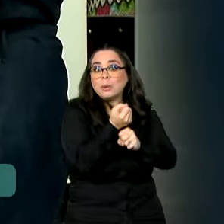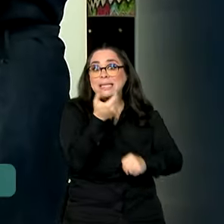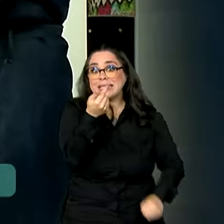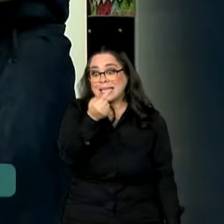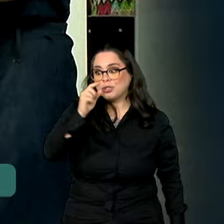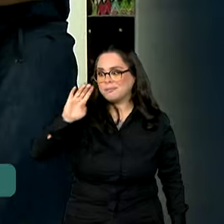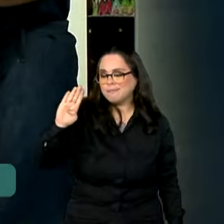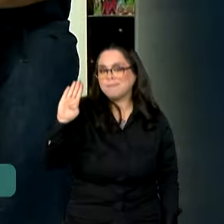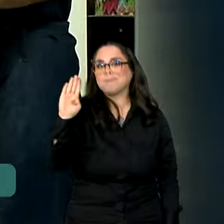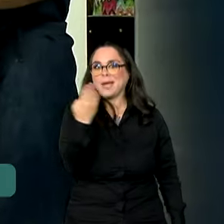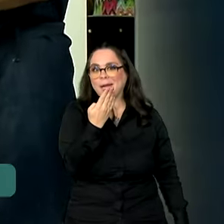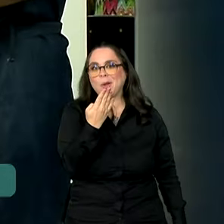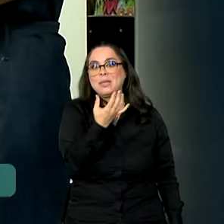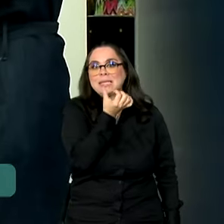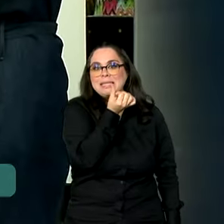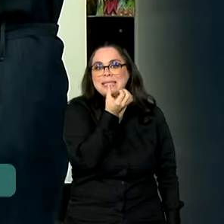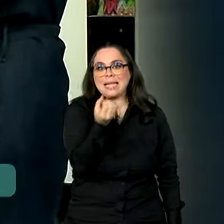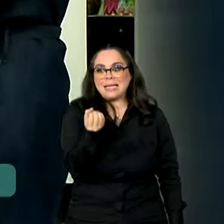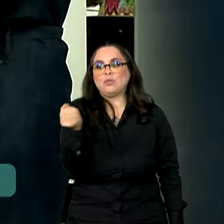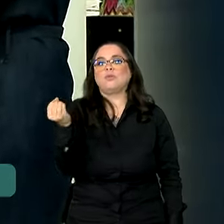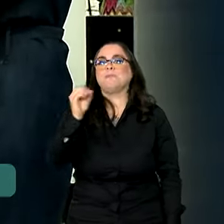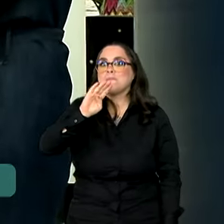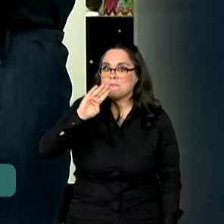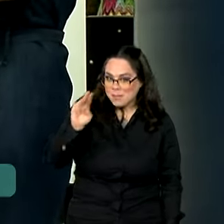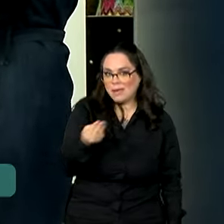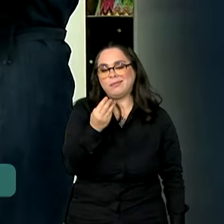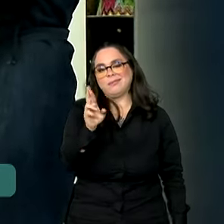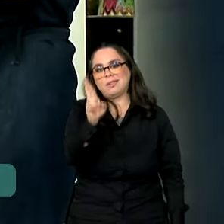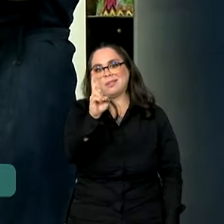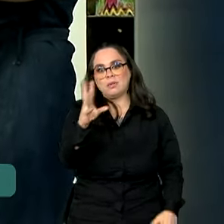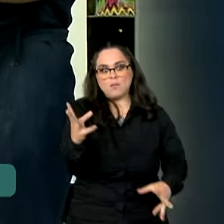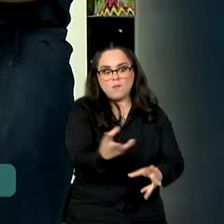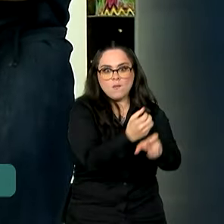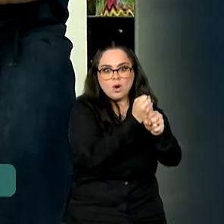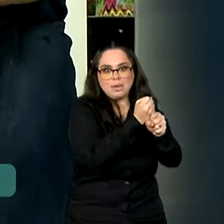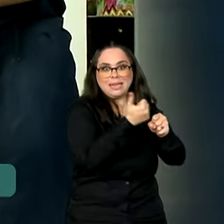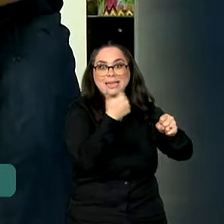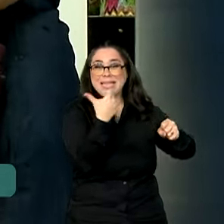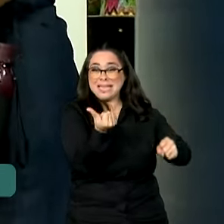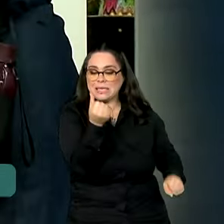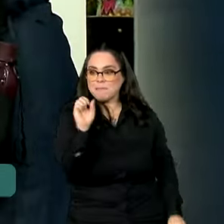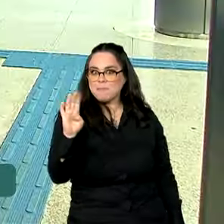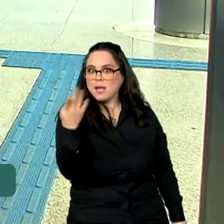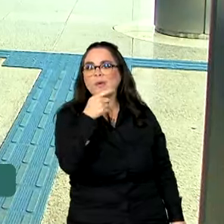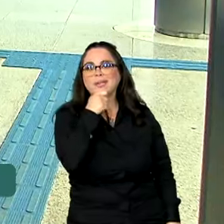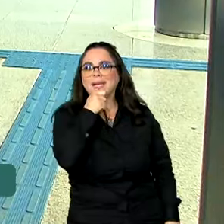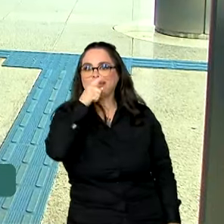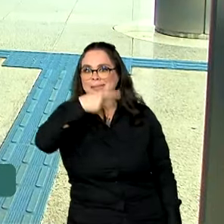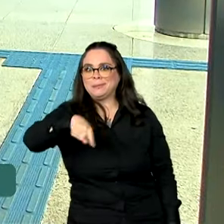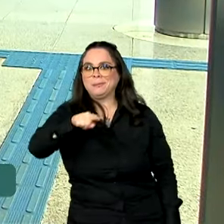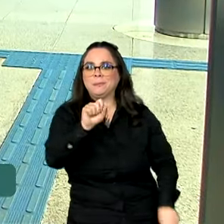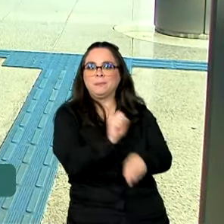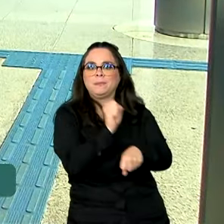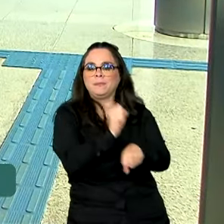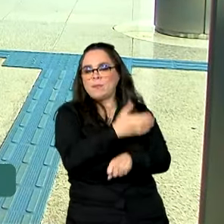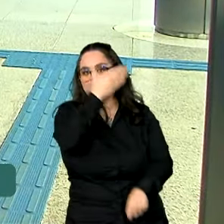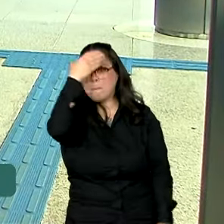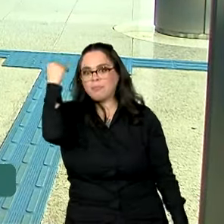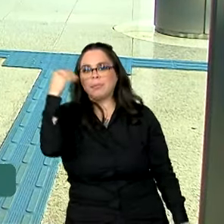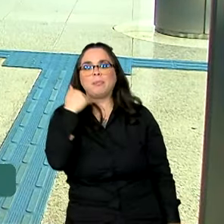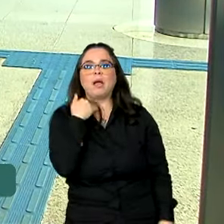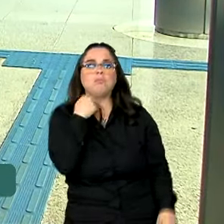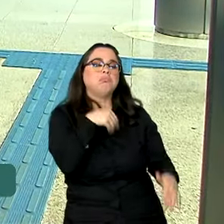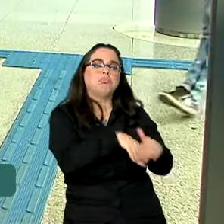7,6 bilhões, de um total de R 16 bilhões que estavam esquecidos em